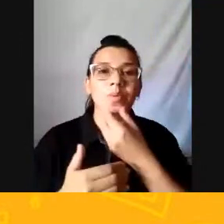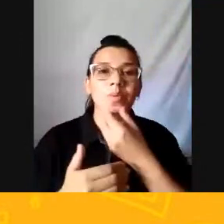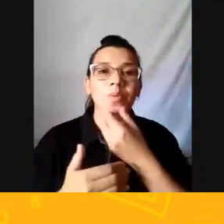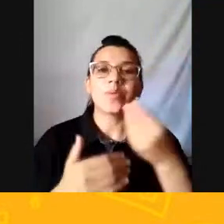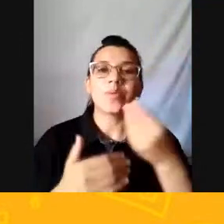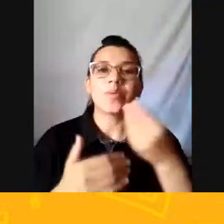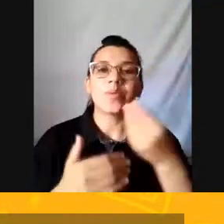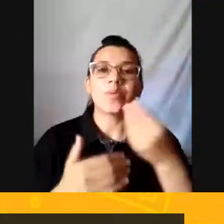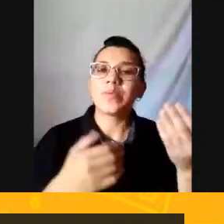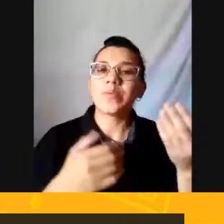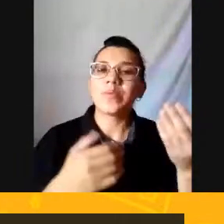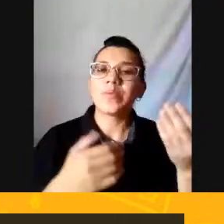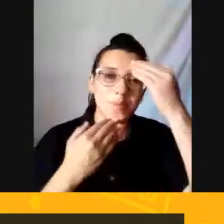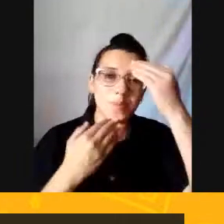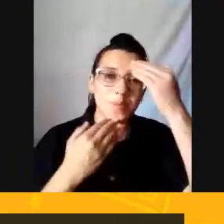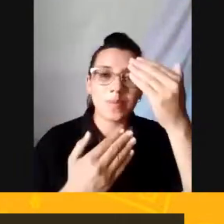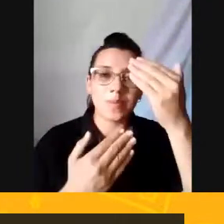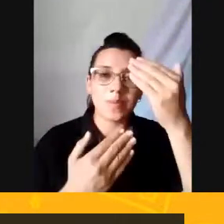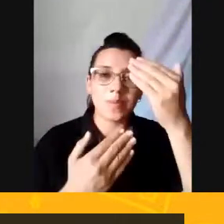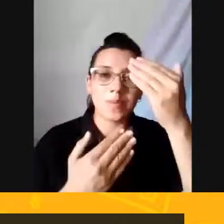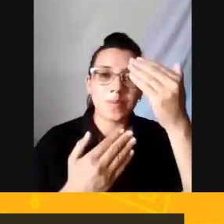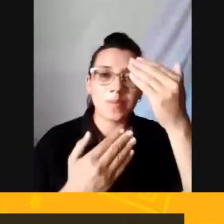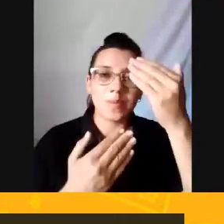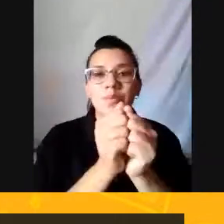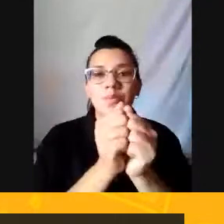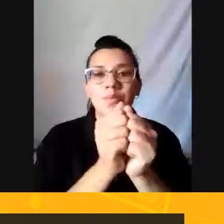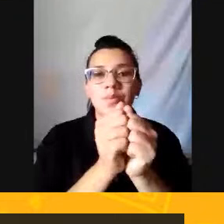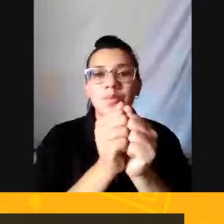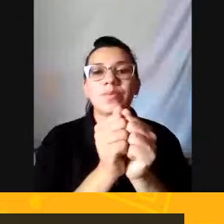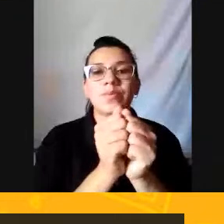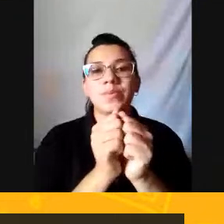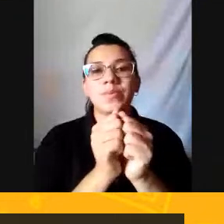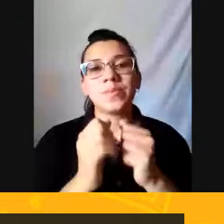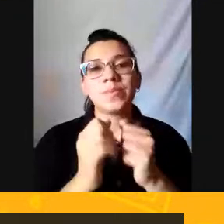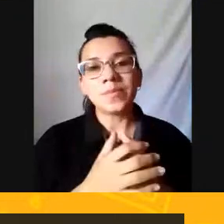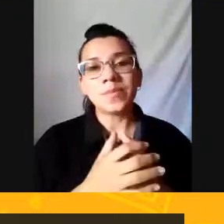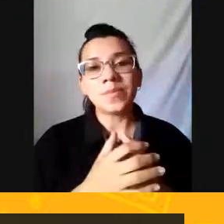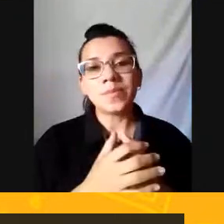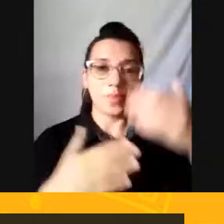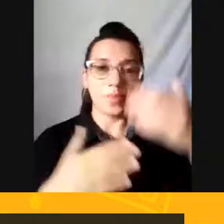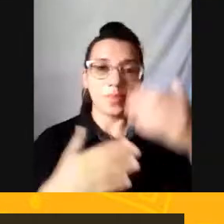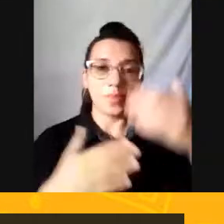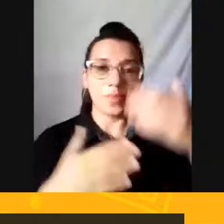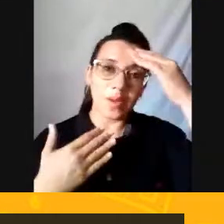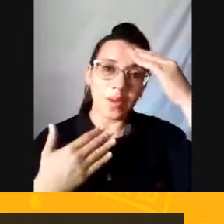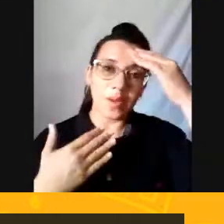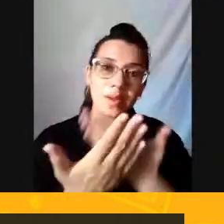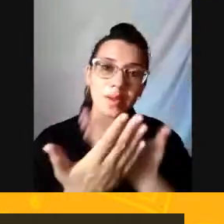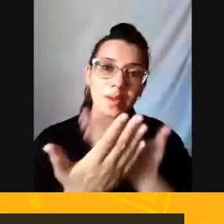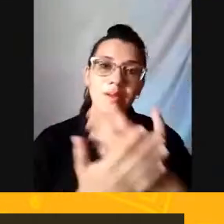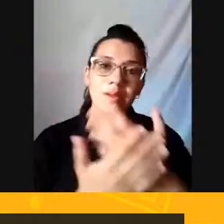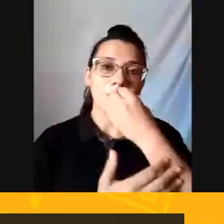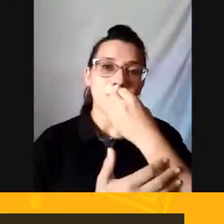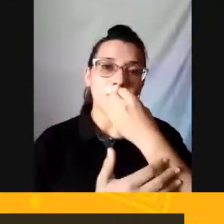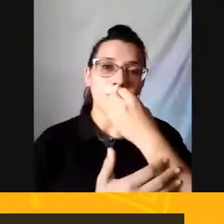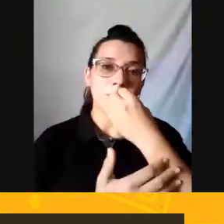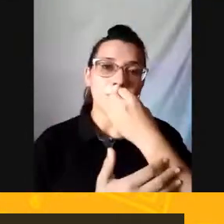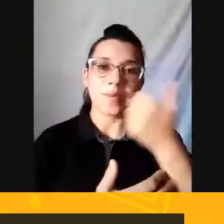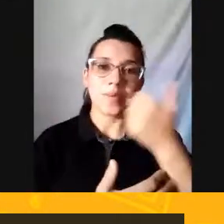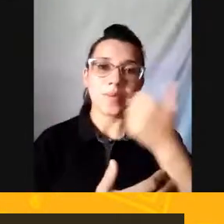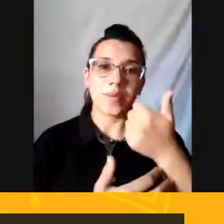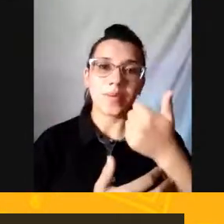Acredito que sim Temos aí A Escola Cooperativa Chapadão Lá de Dianópolis Muito obrigado